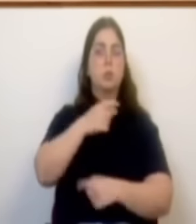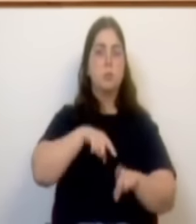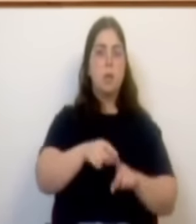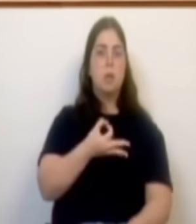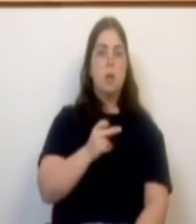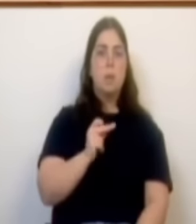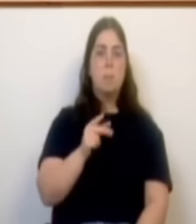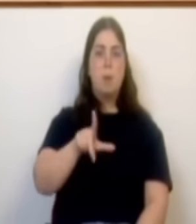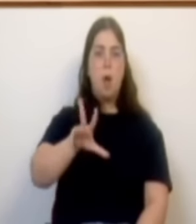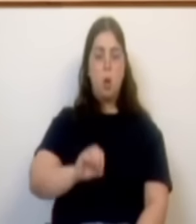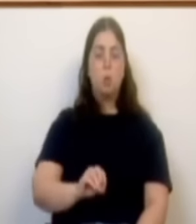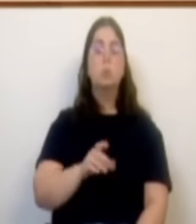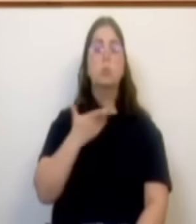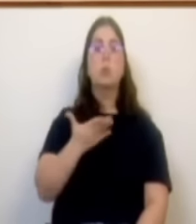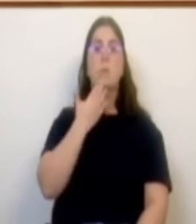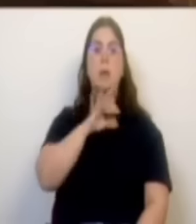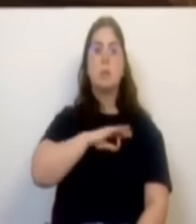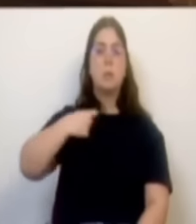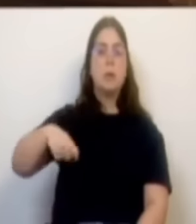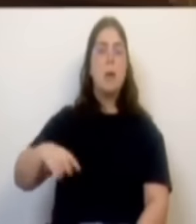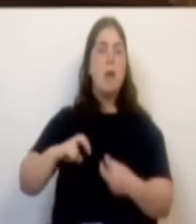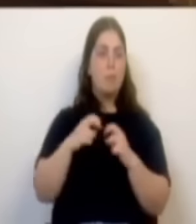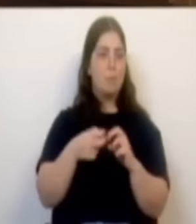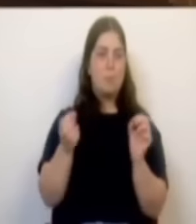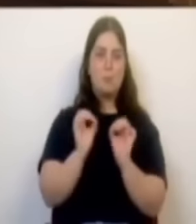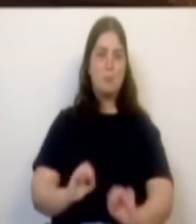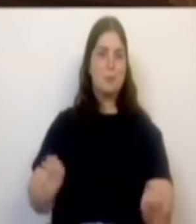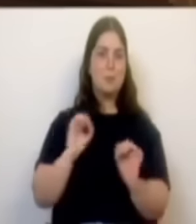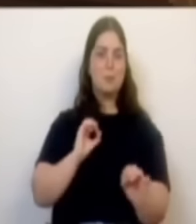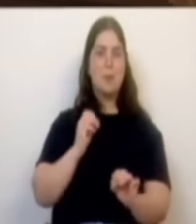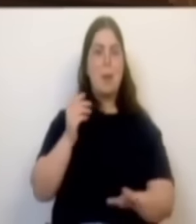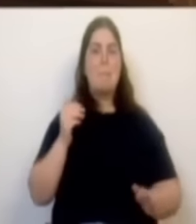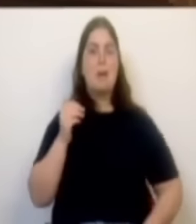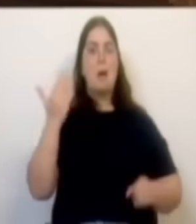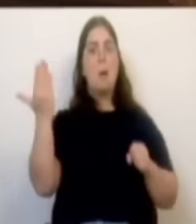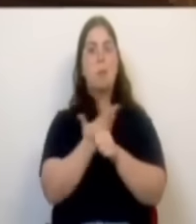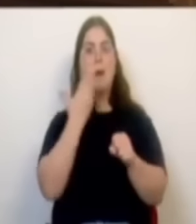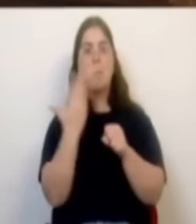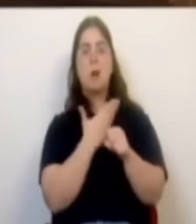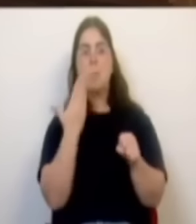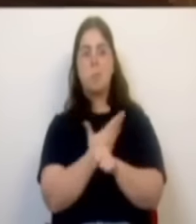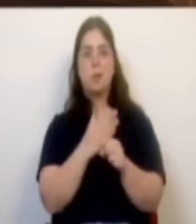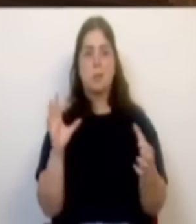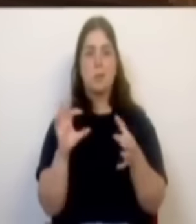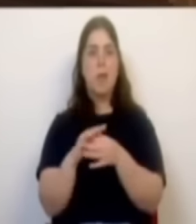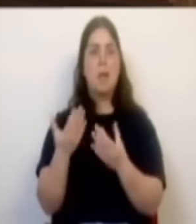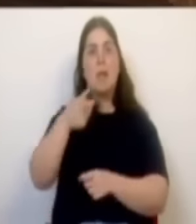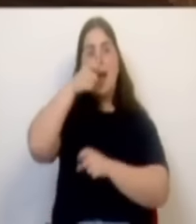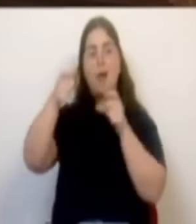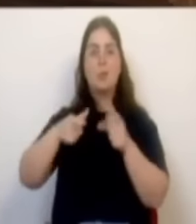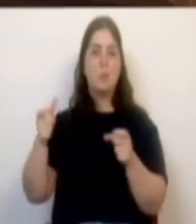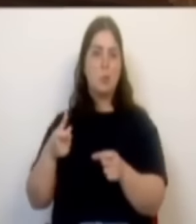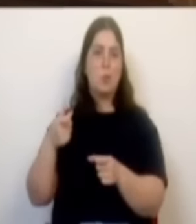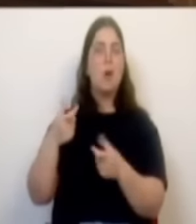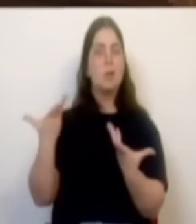Muito obrigado, Sr. Presidente. Não tenho nenhum problema em cortar presunto quando estou com os nossos compatriotas residentes no estrangeiro. O Sr.